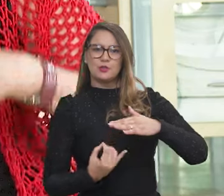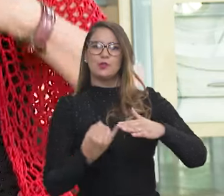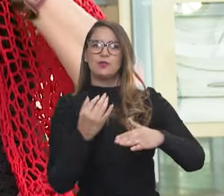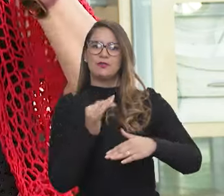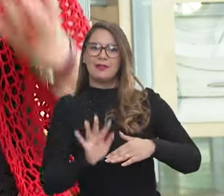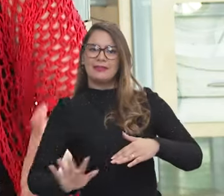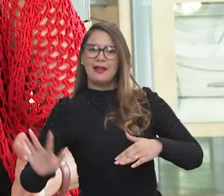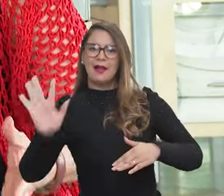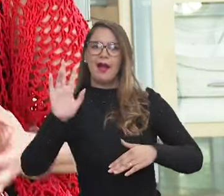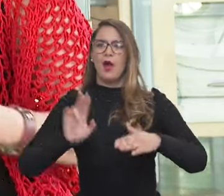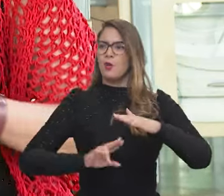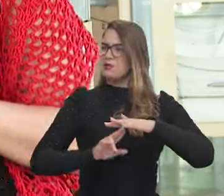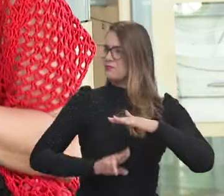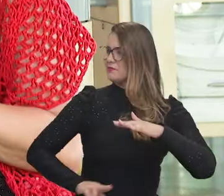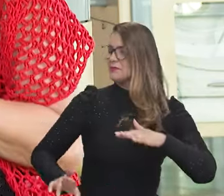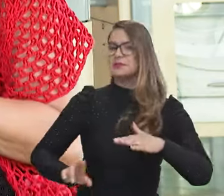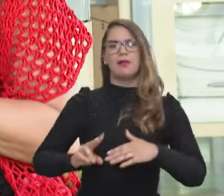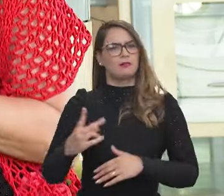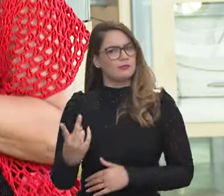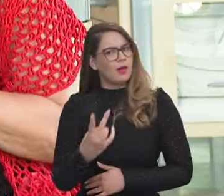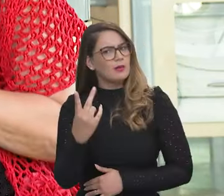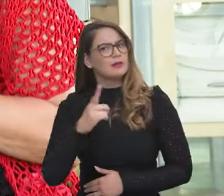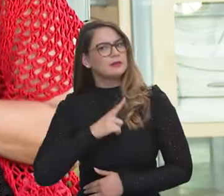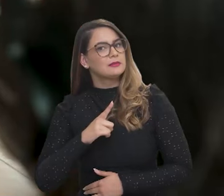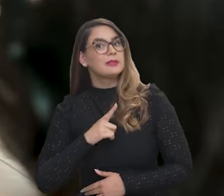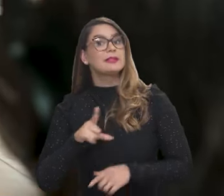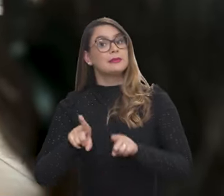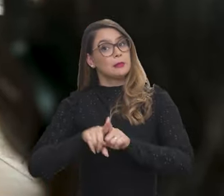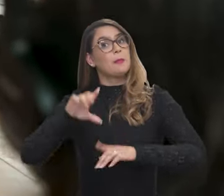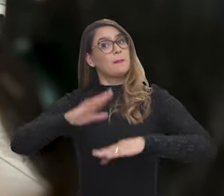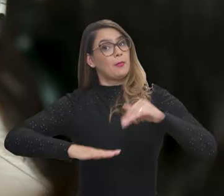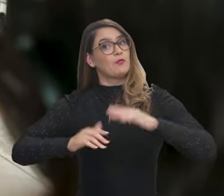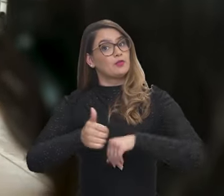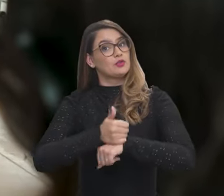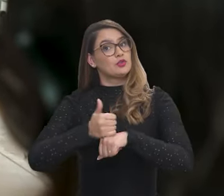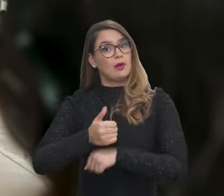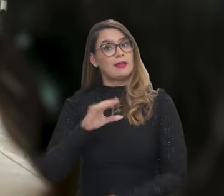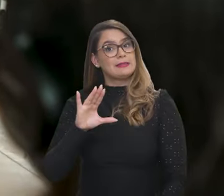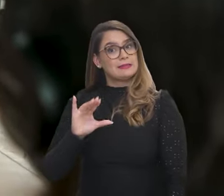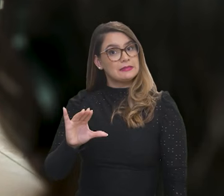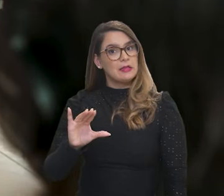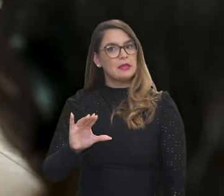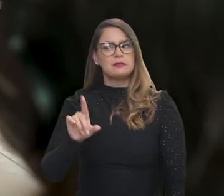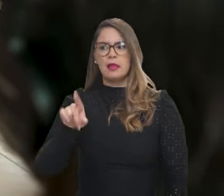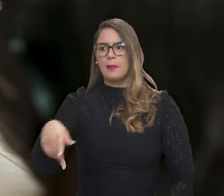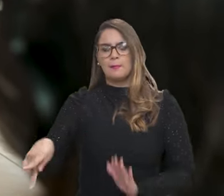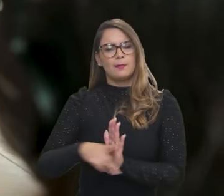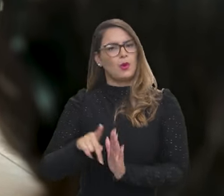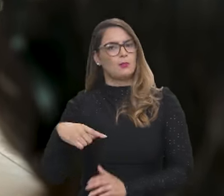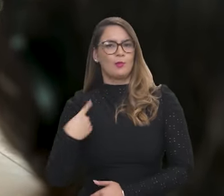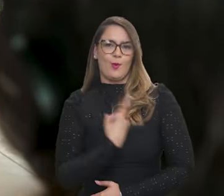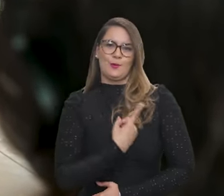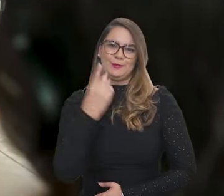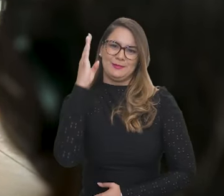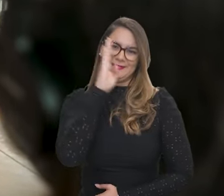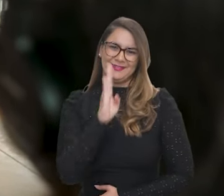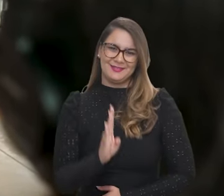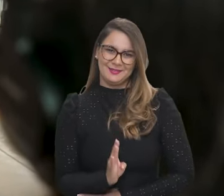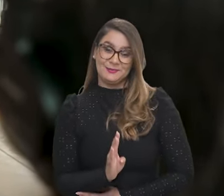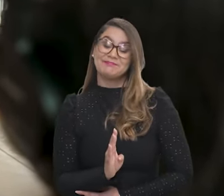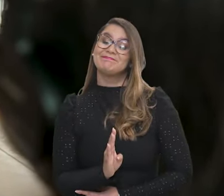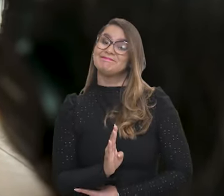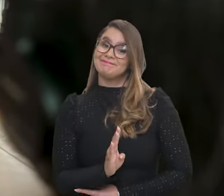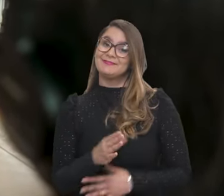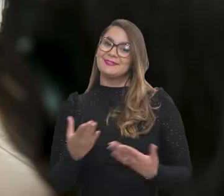institutos federais como das universidades. e nos nossos cientistas, né? Que são um patrimônio do povo brasileiro.